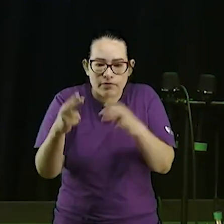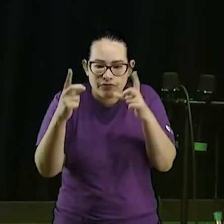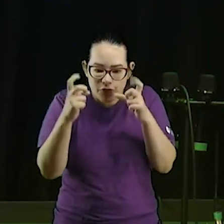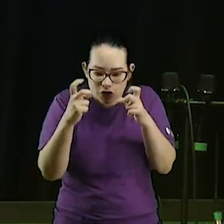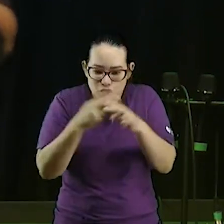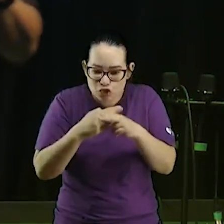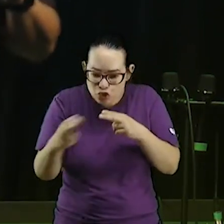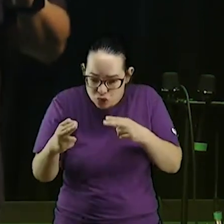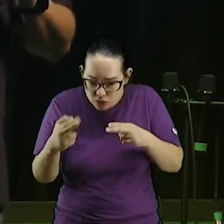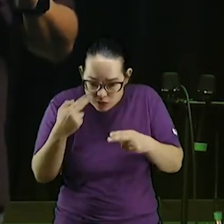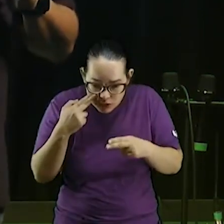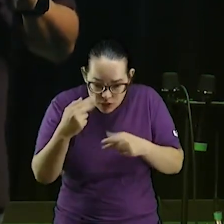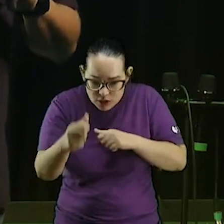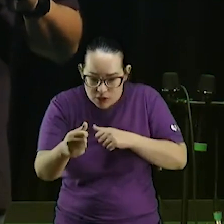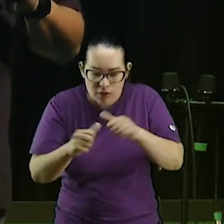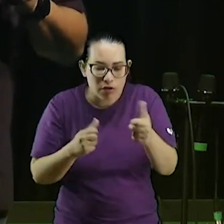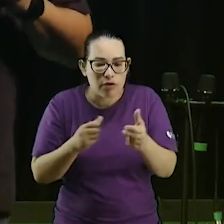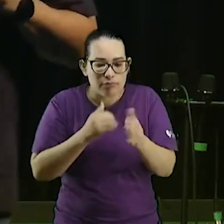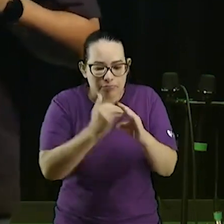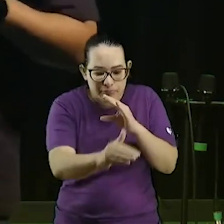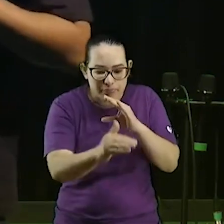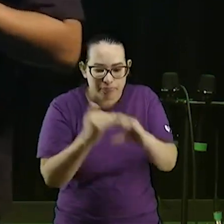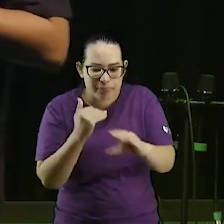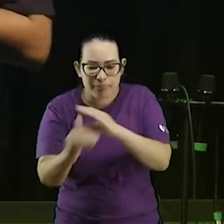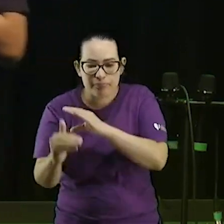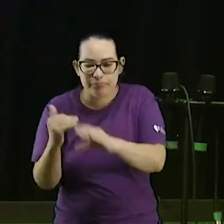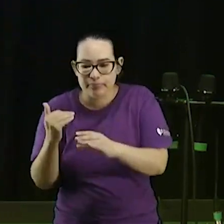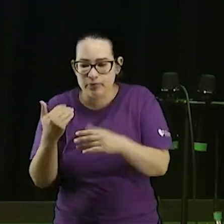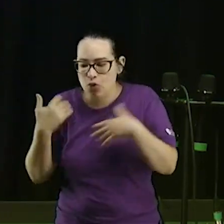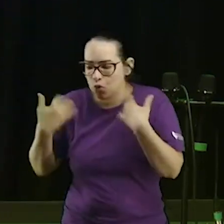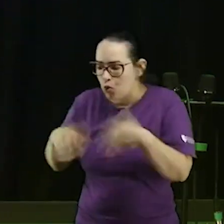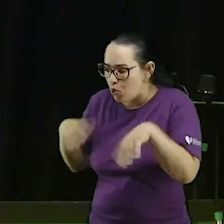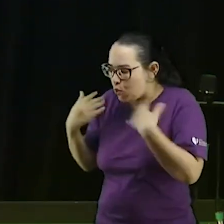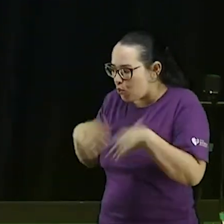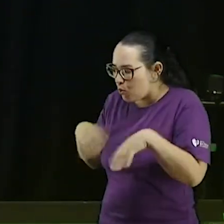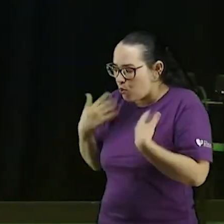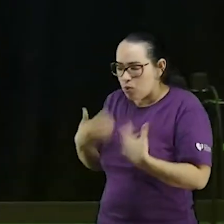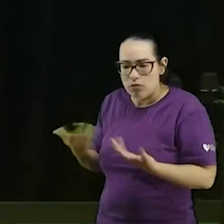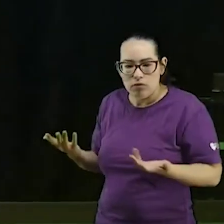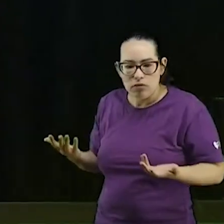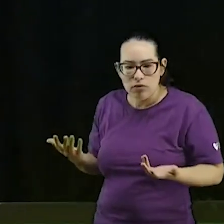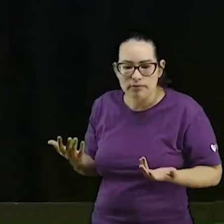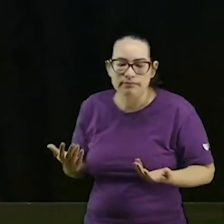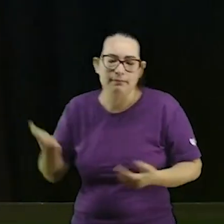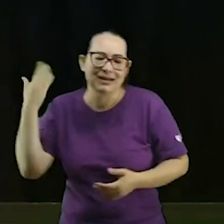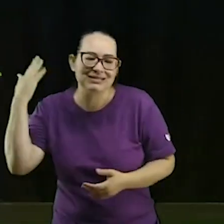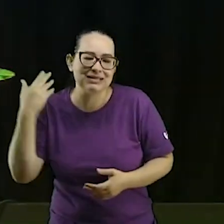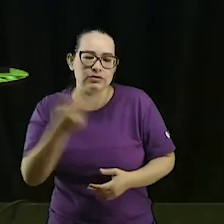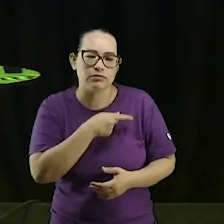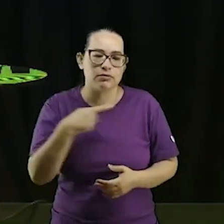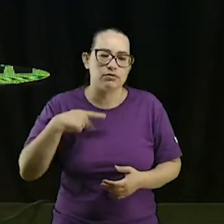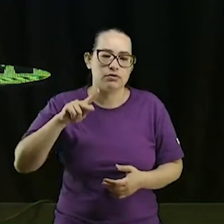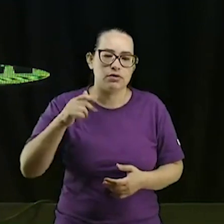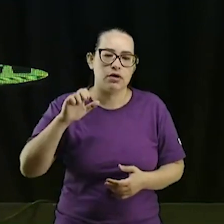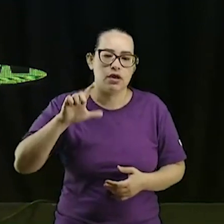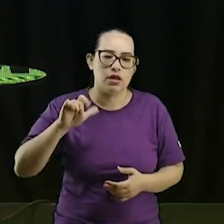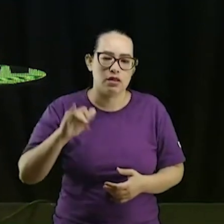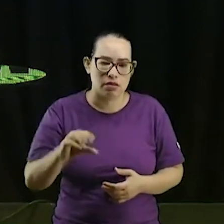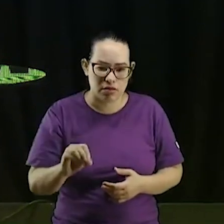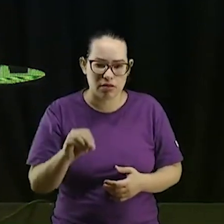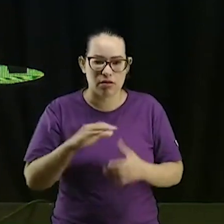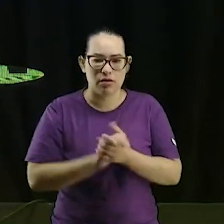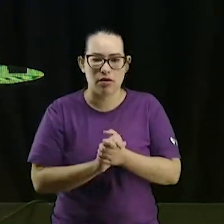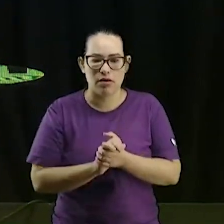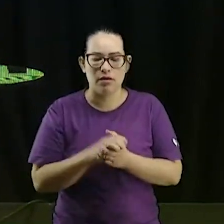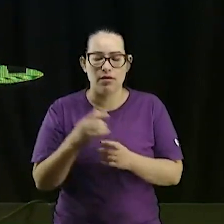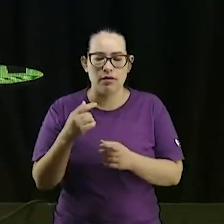eu fiquei horrorizado algum tempo atrás pastor eberson meu amigo reverendo na igreja preemperiano